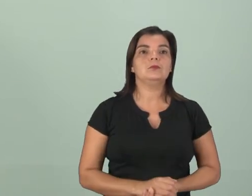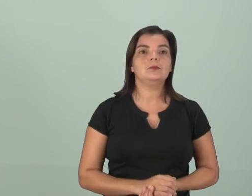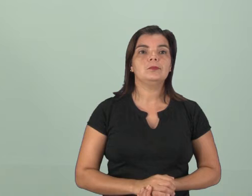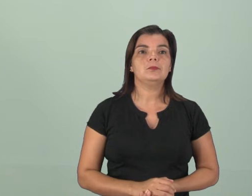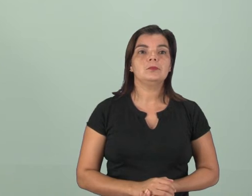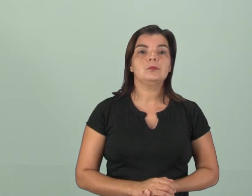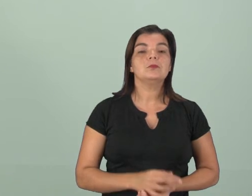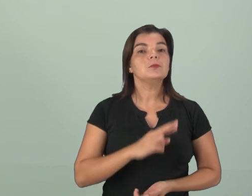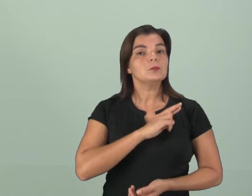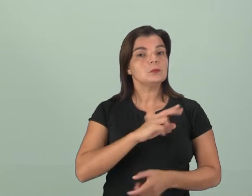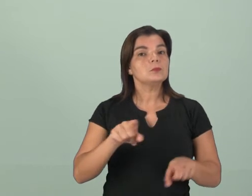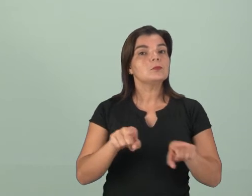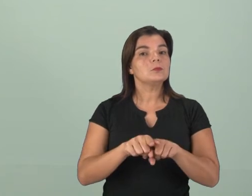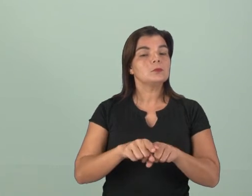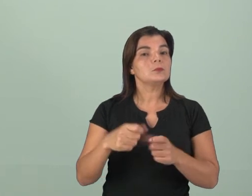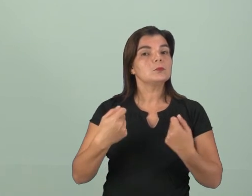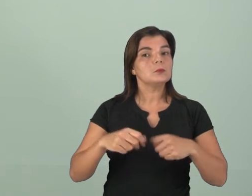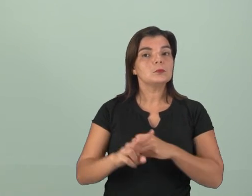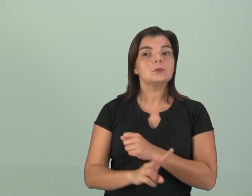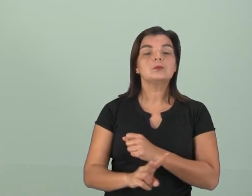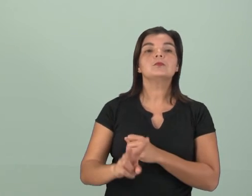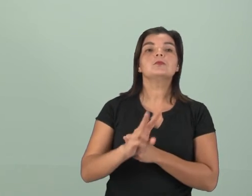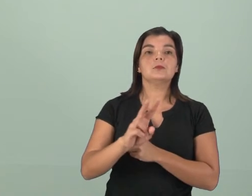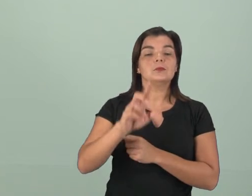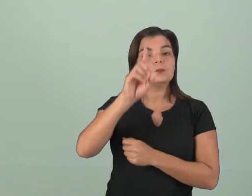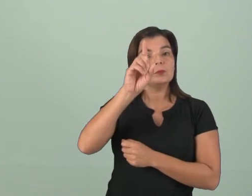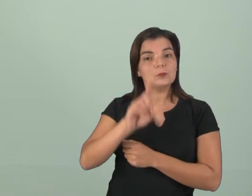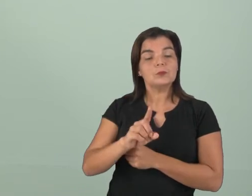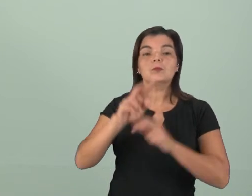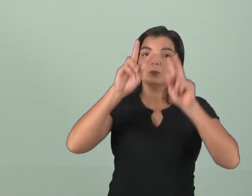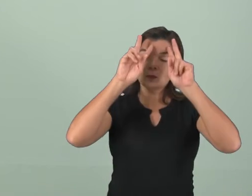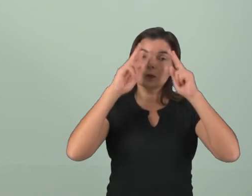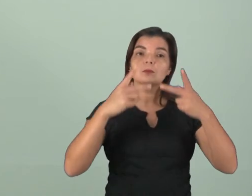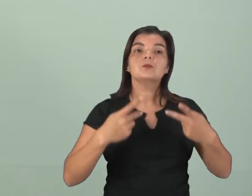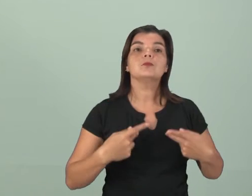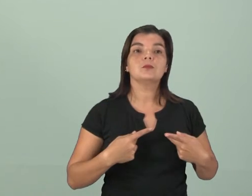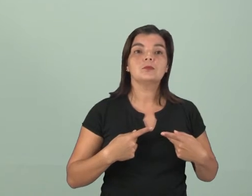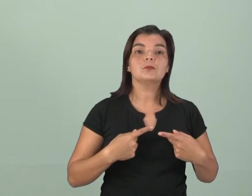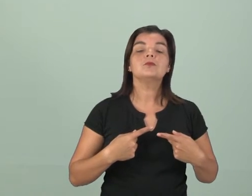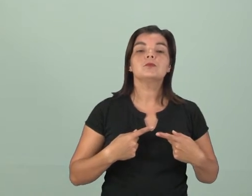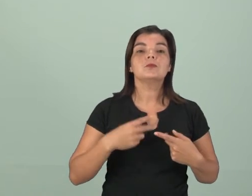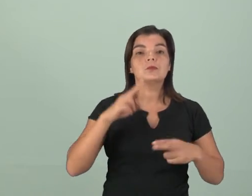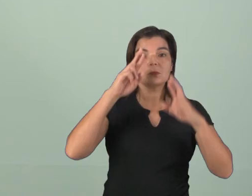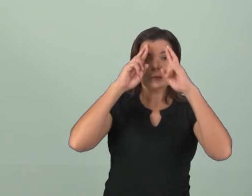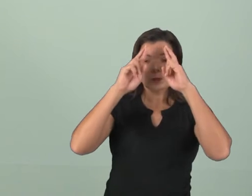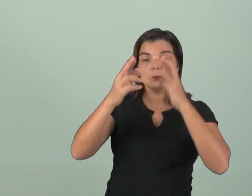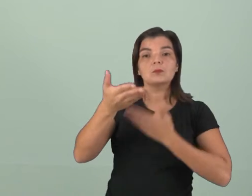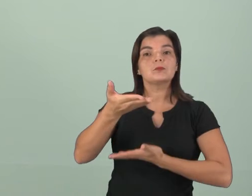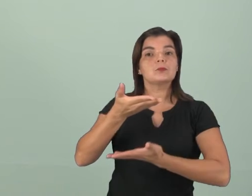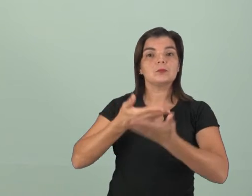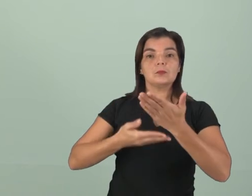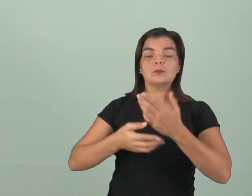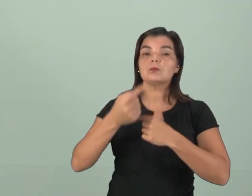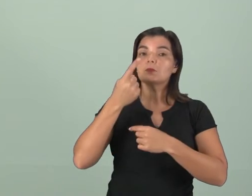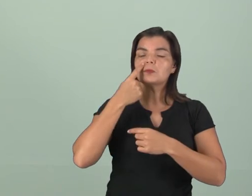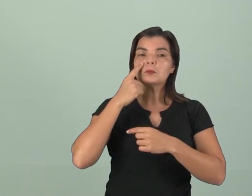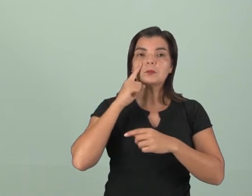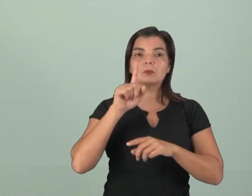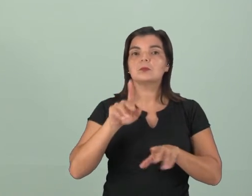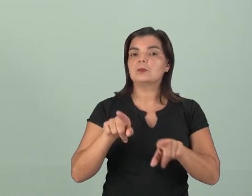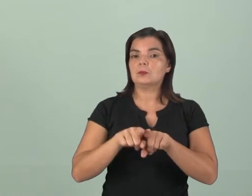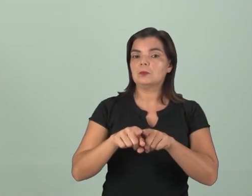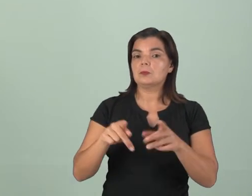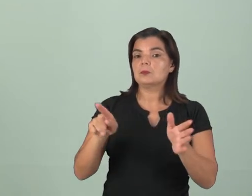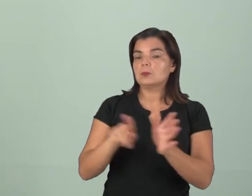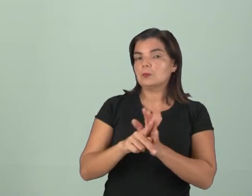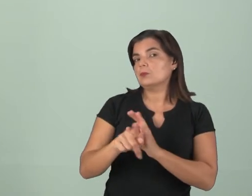E as religiões precisam valorizar a defesa dos direitos humanos, respeito ao outro, e não visões peculiares